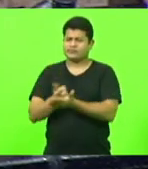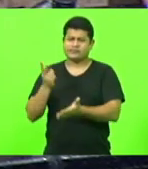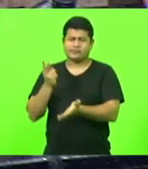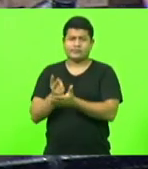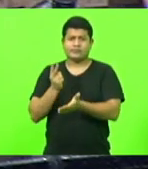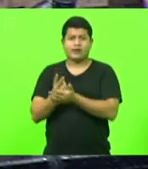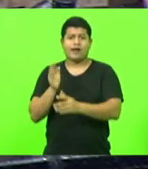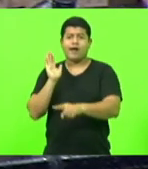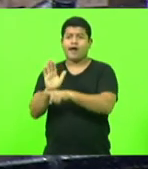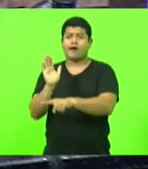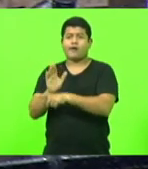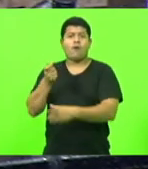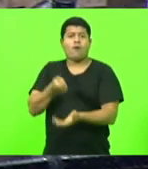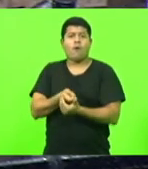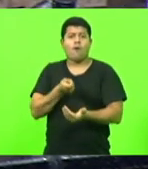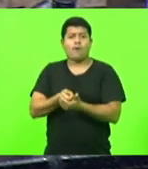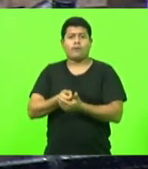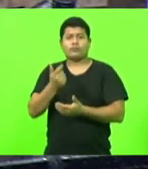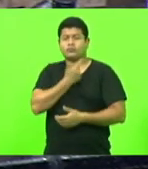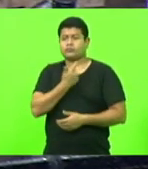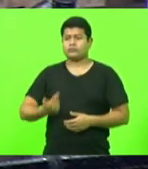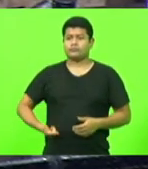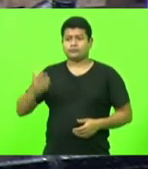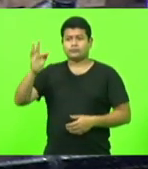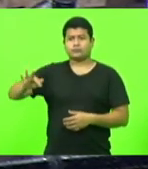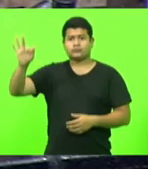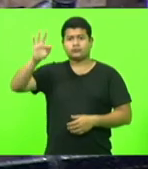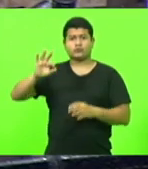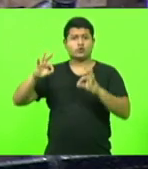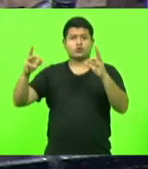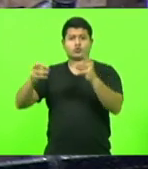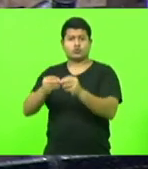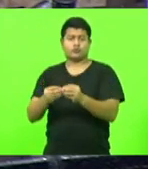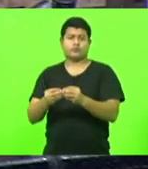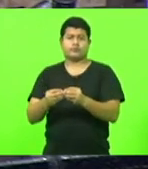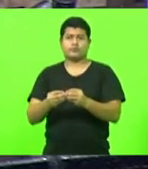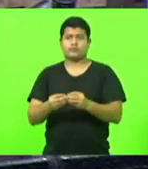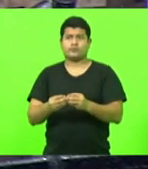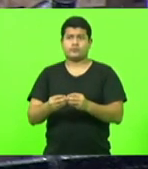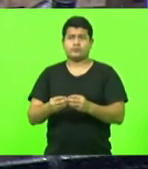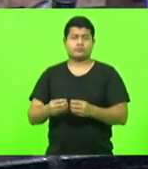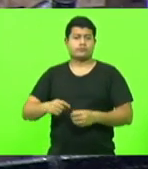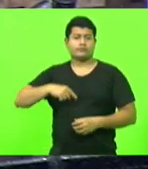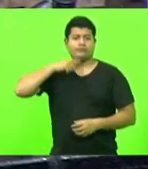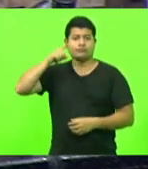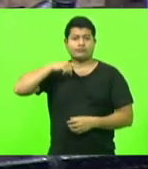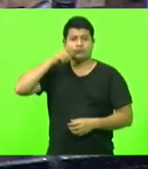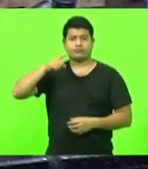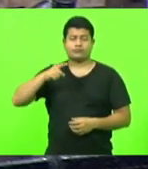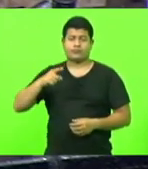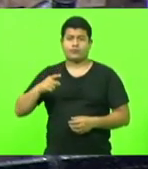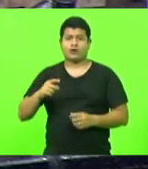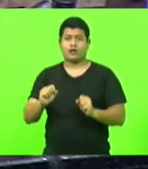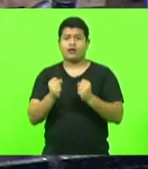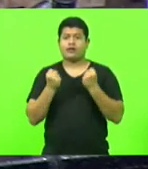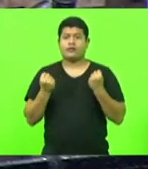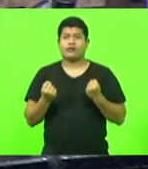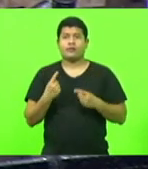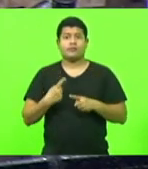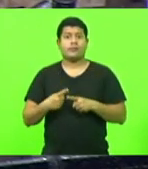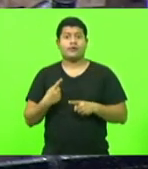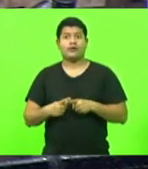auxílio, cobravam do governo federal, cobravam de todo mundo, não são capazes de defender. Por quê? Por quê?